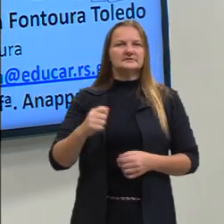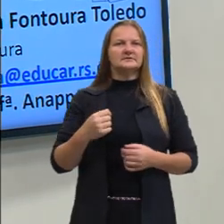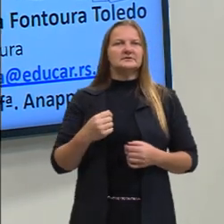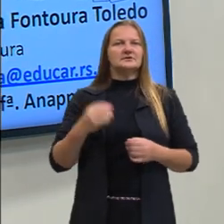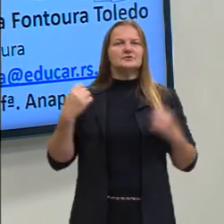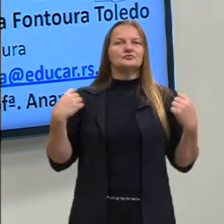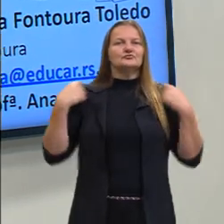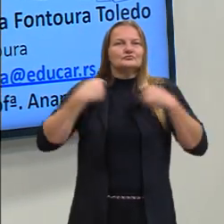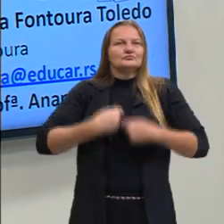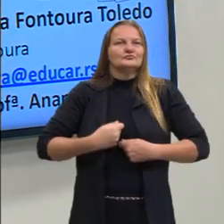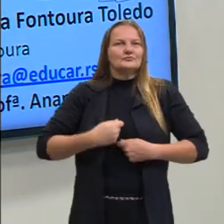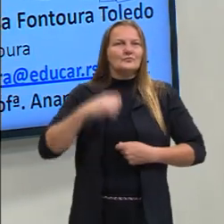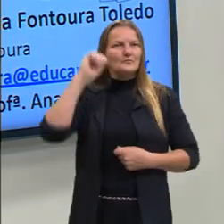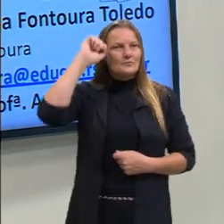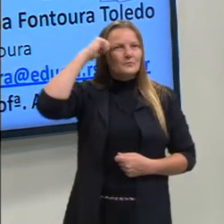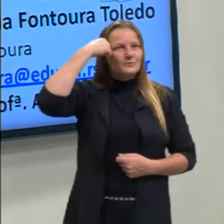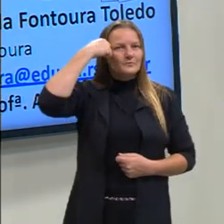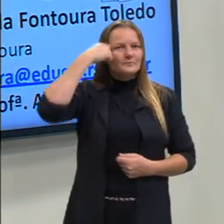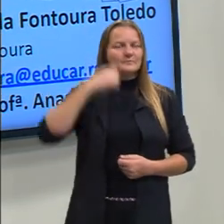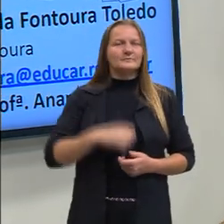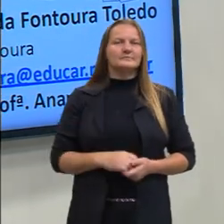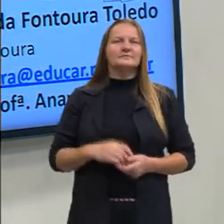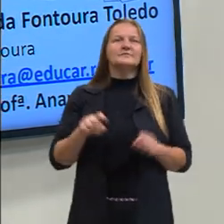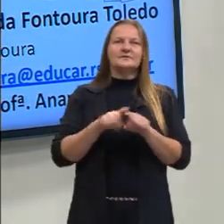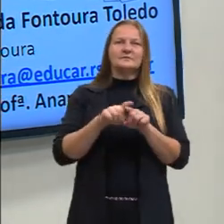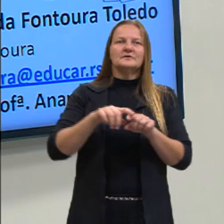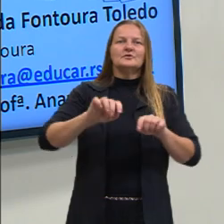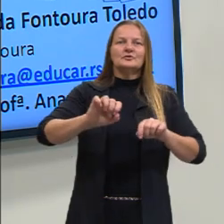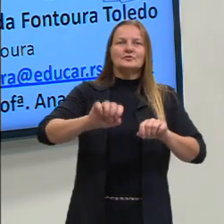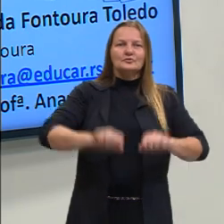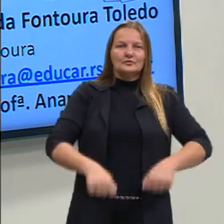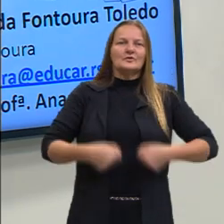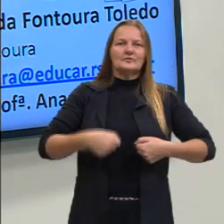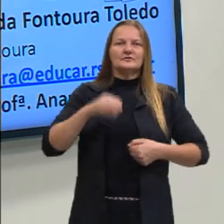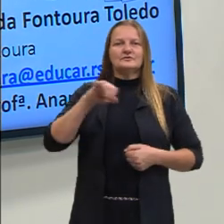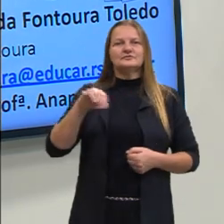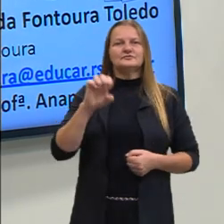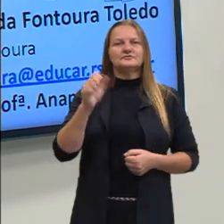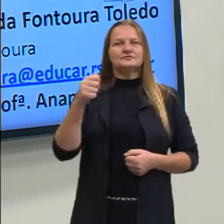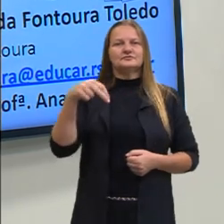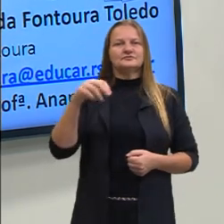um casaco preto e também estou utilizando calça jeans.